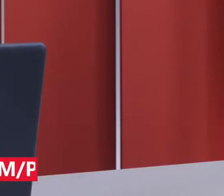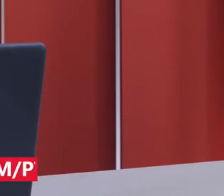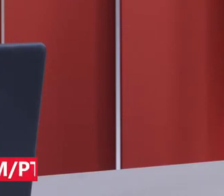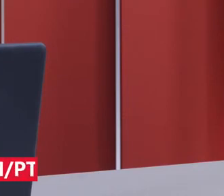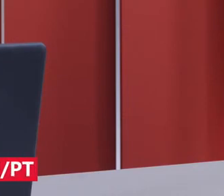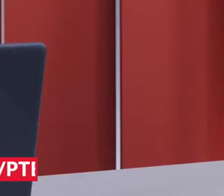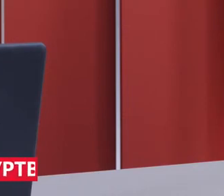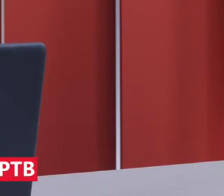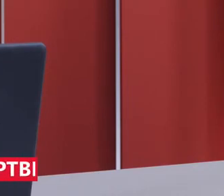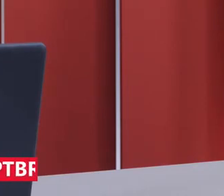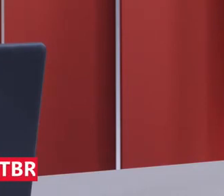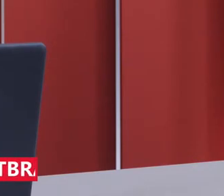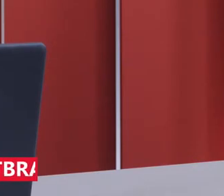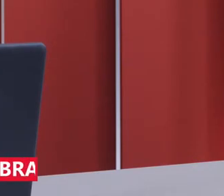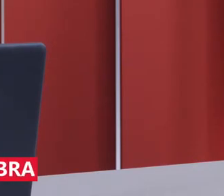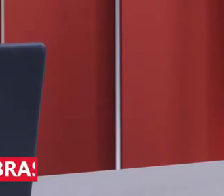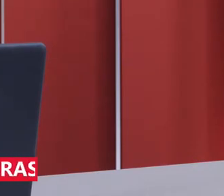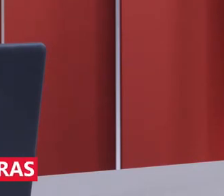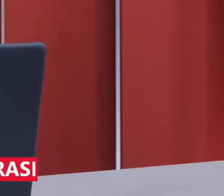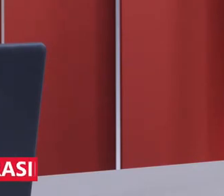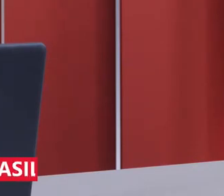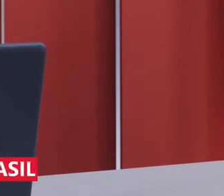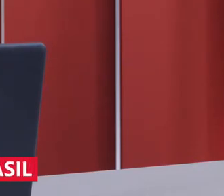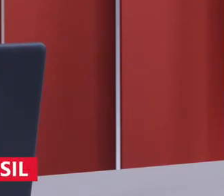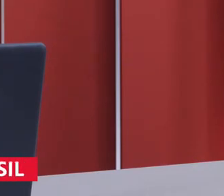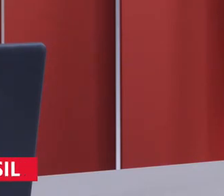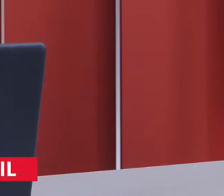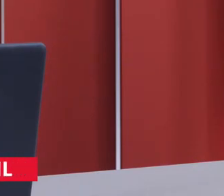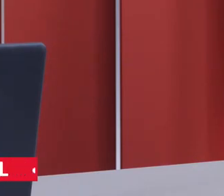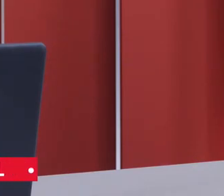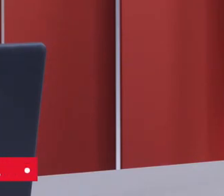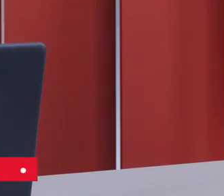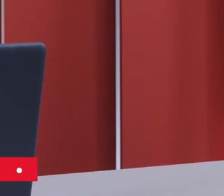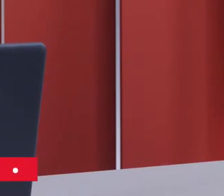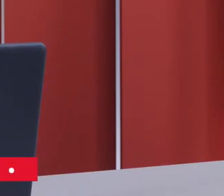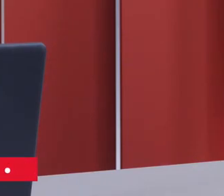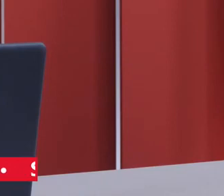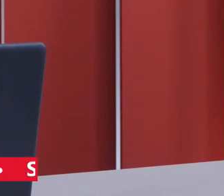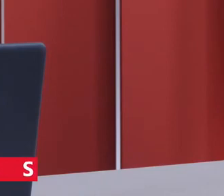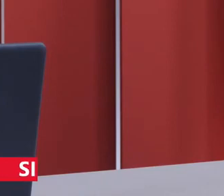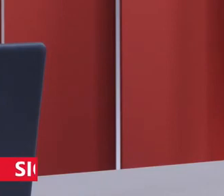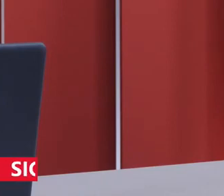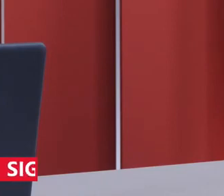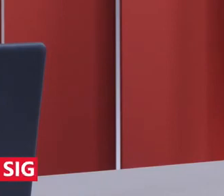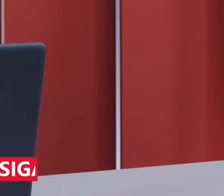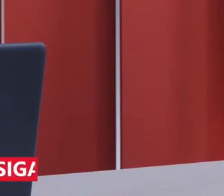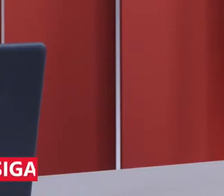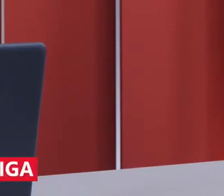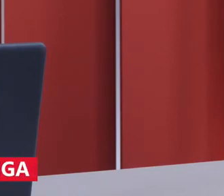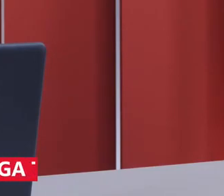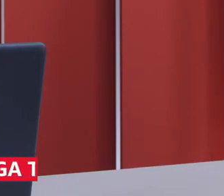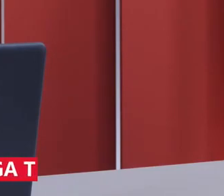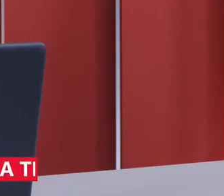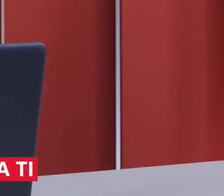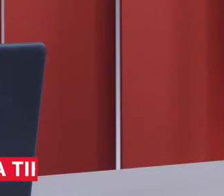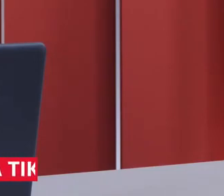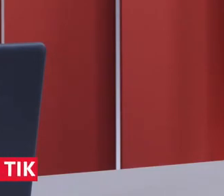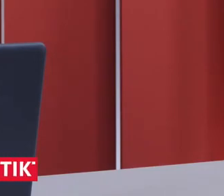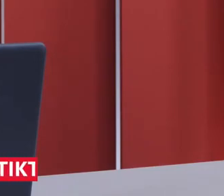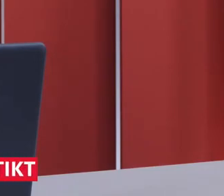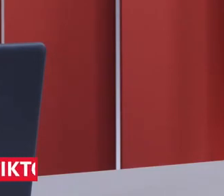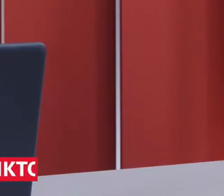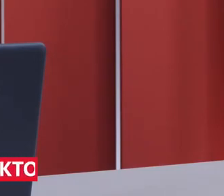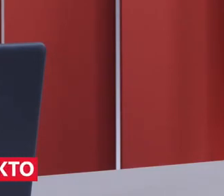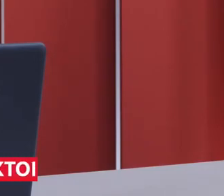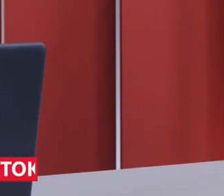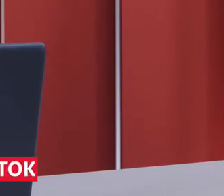plataformas não têm o direito de se impor ao governo de um país e nem à democracia de um país, né, Isabela? Por isso que a gente tem que apoiar o